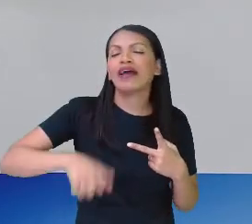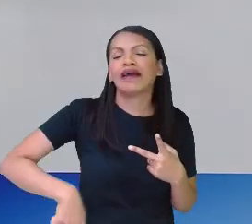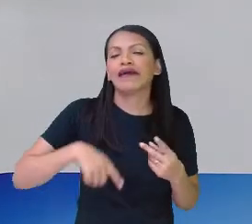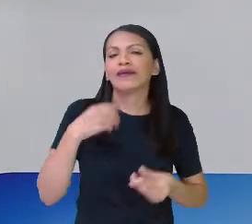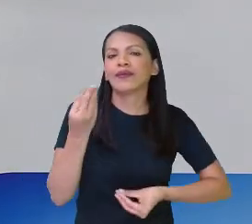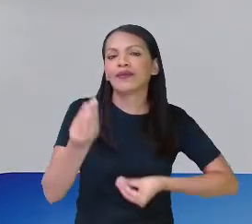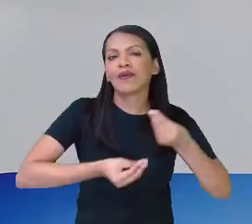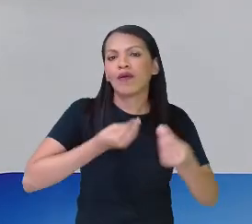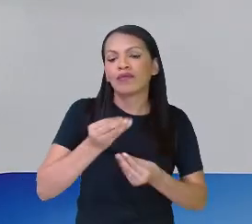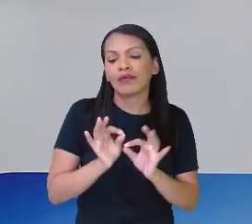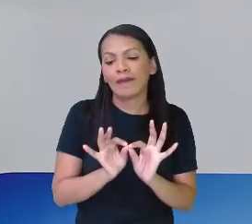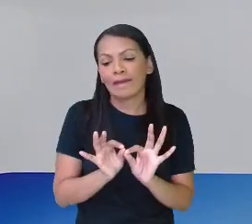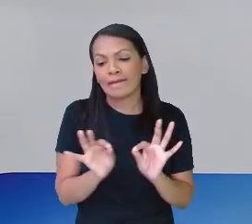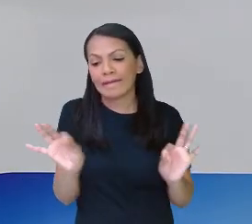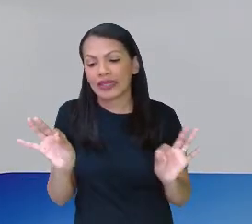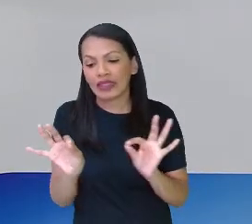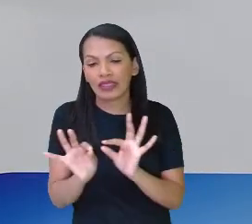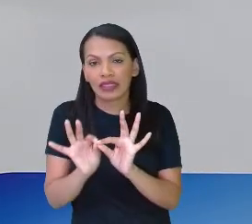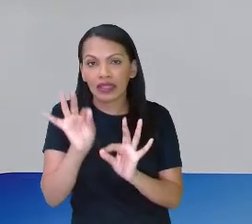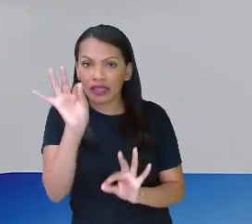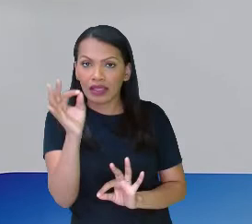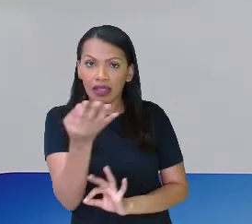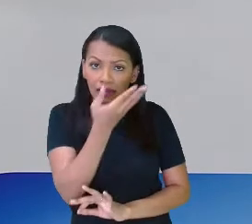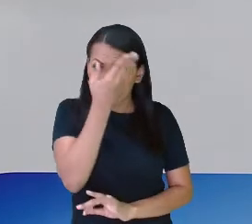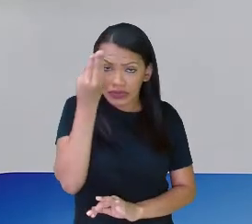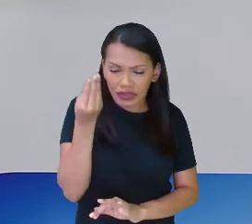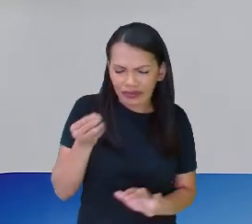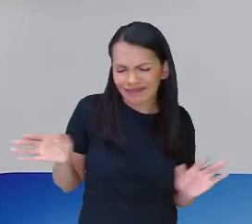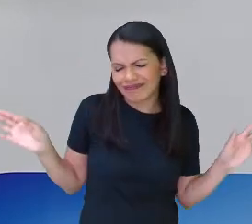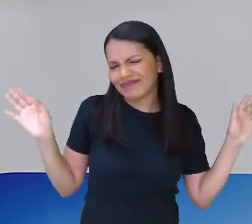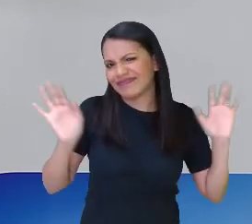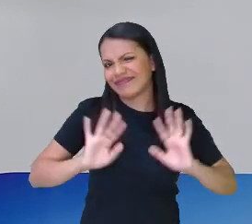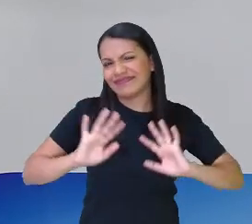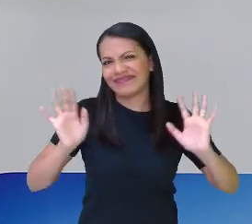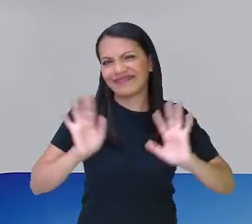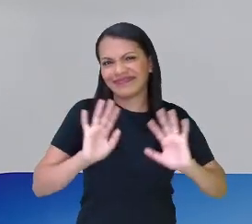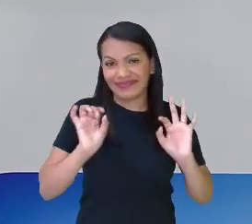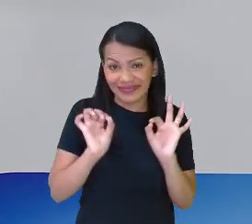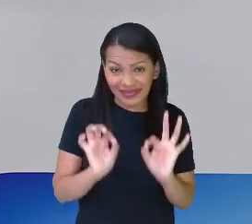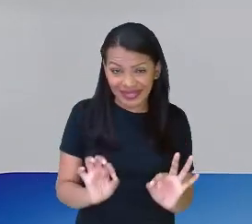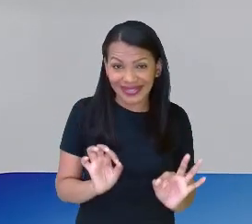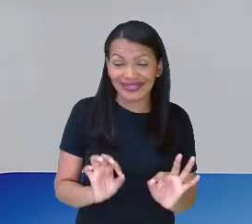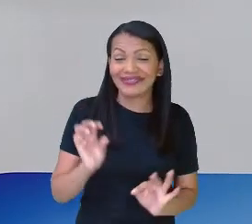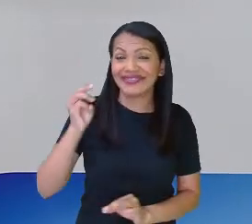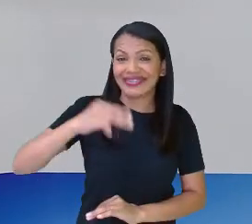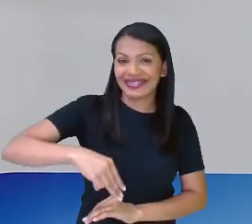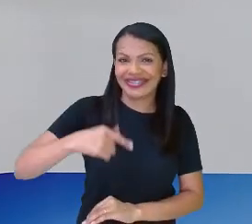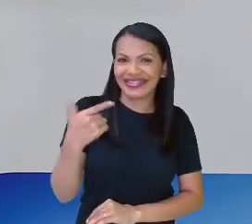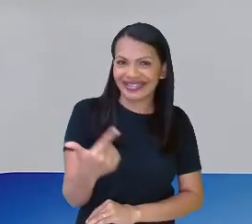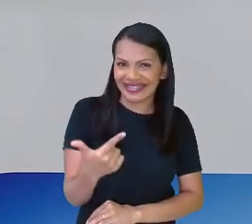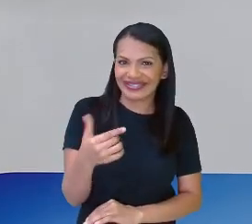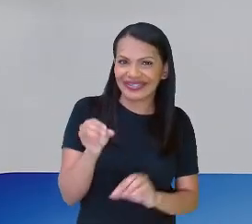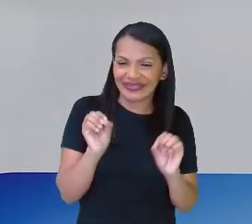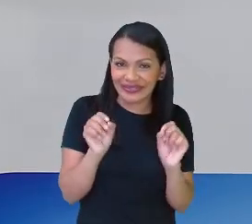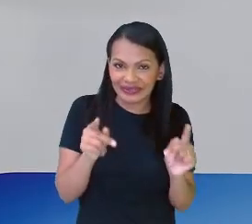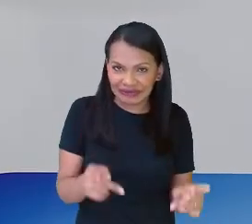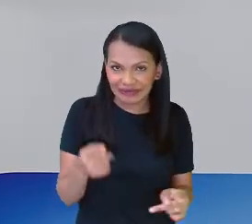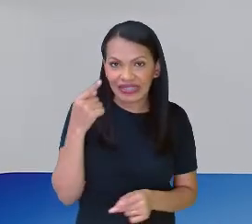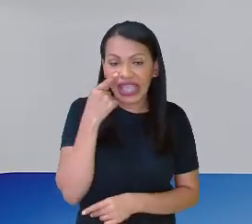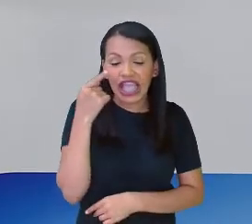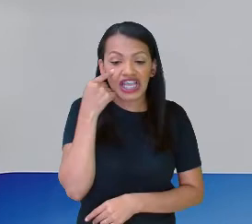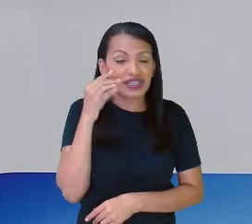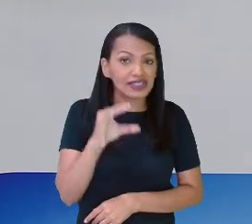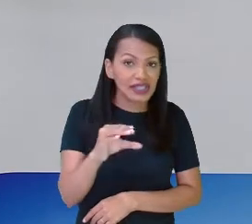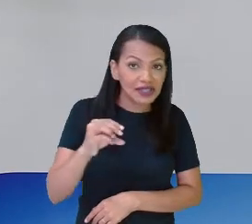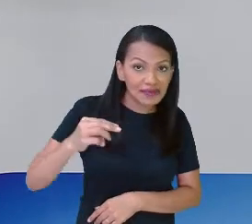forma de medir área. Então, não esquece desse 2zinho aí pequenininho, tá legal? Metros quadrados, centímetros